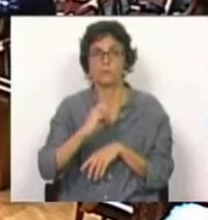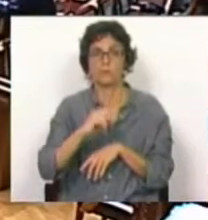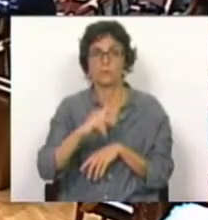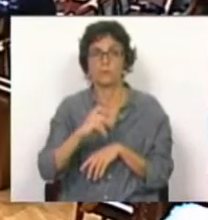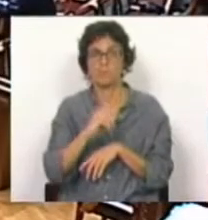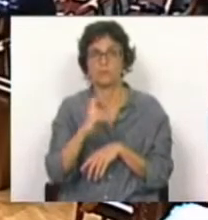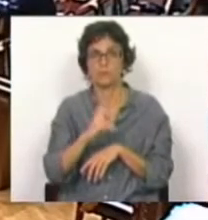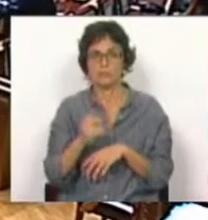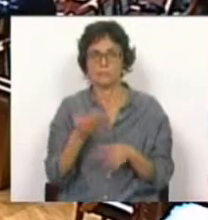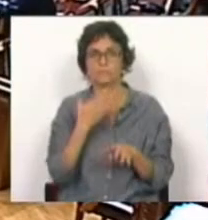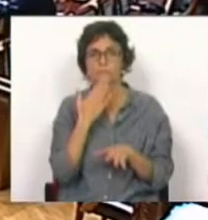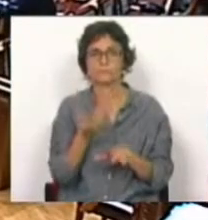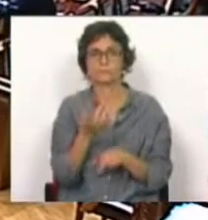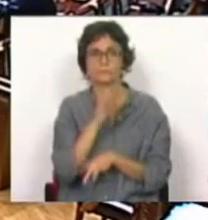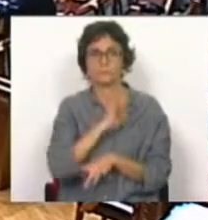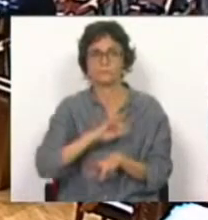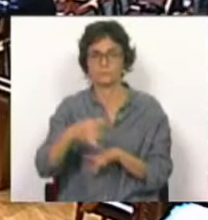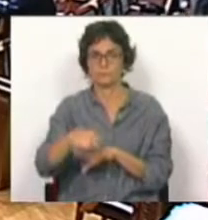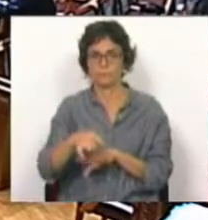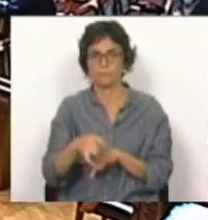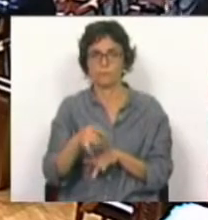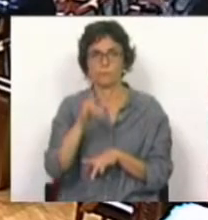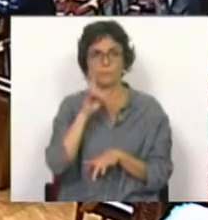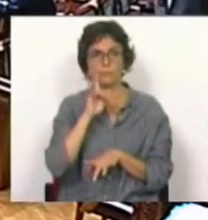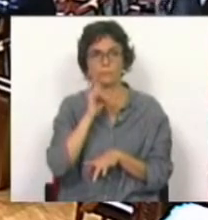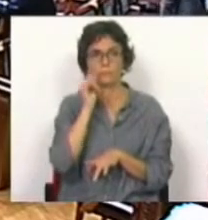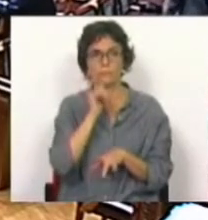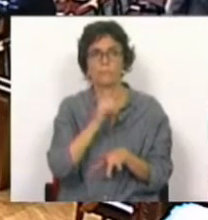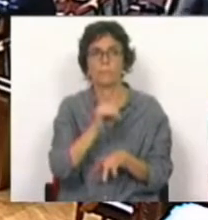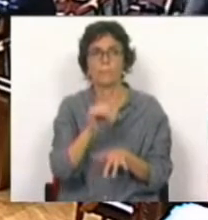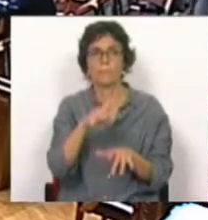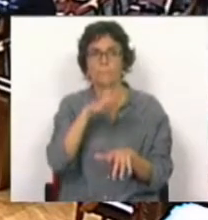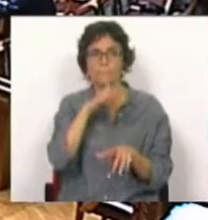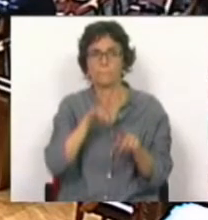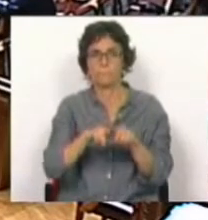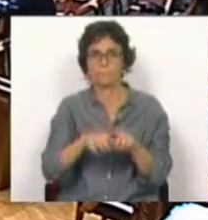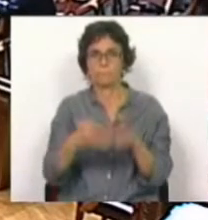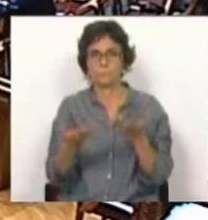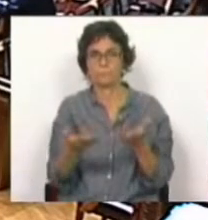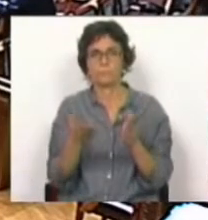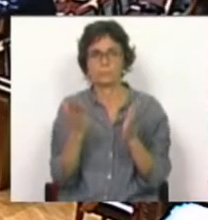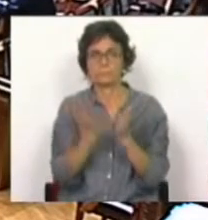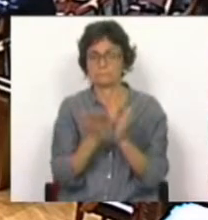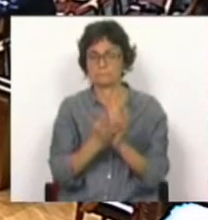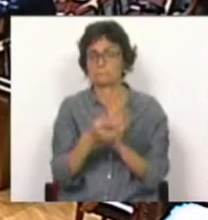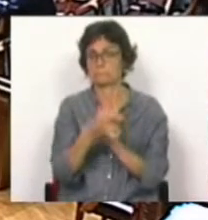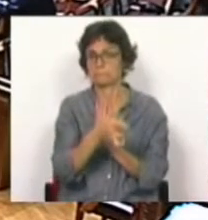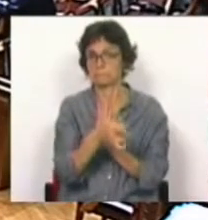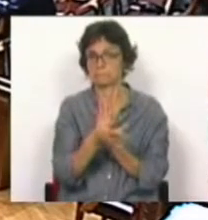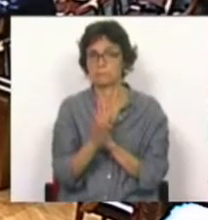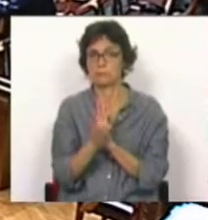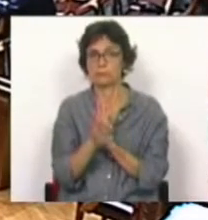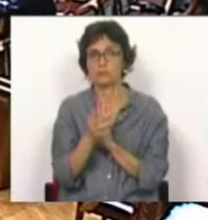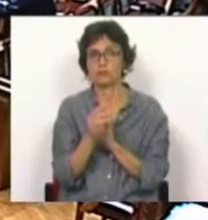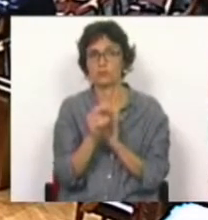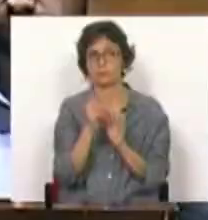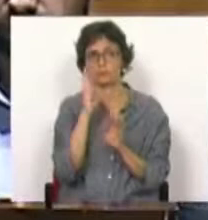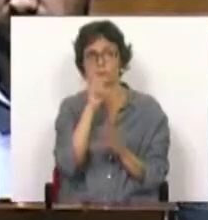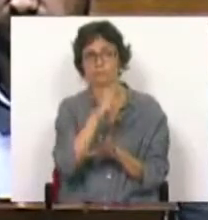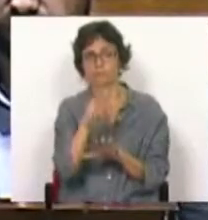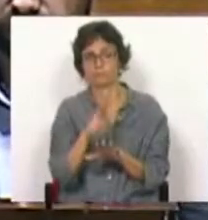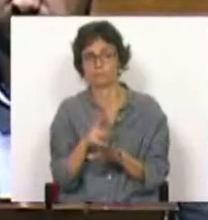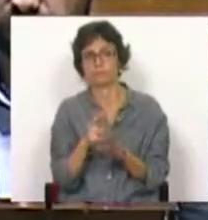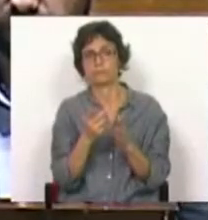Presidente. Sras. Deputadas, Srs. Deputados, a caracterização da situação da Escola Secundária de Barcelino já foi feita. Queria